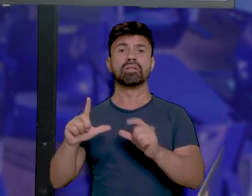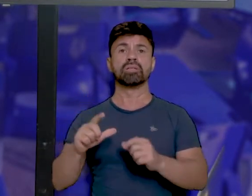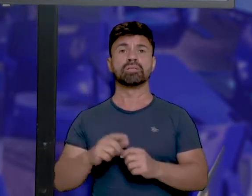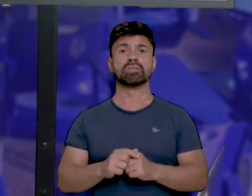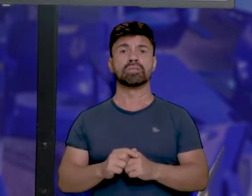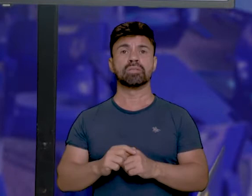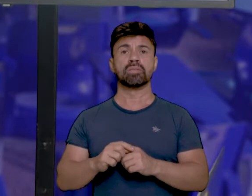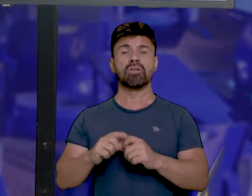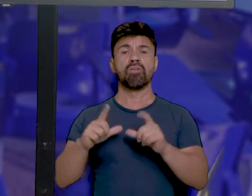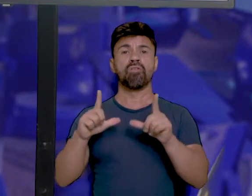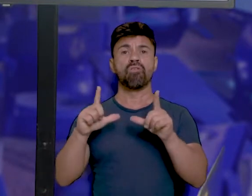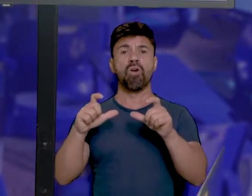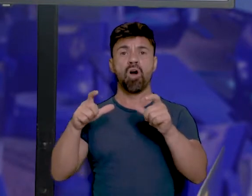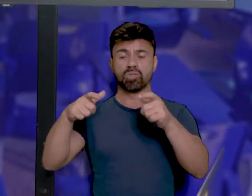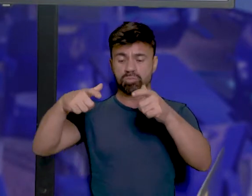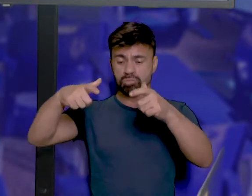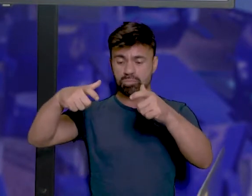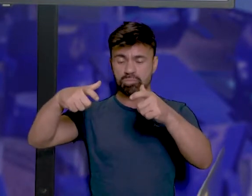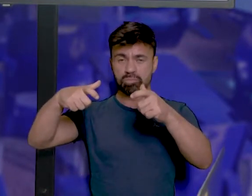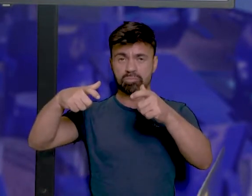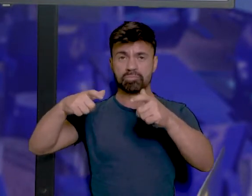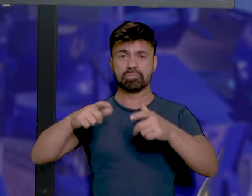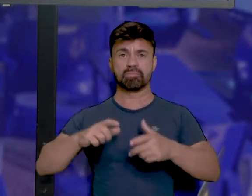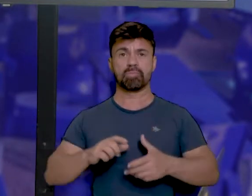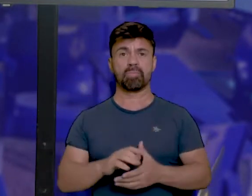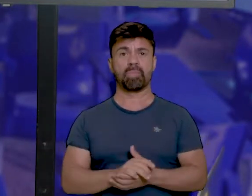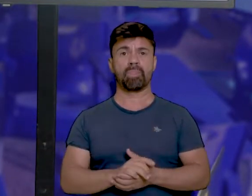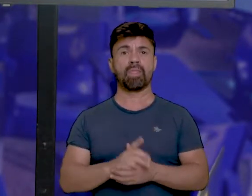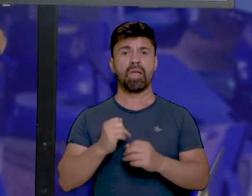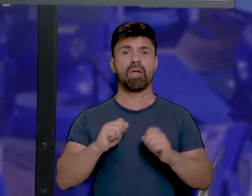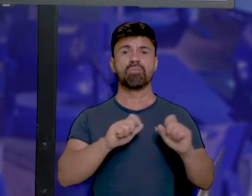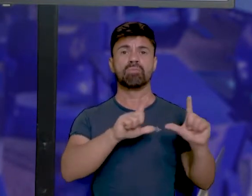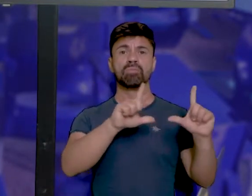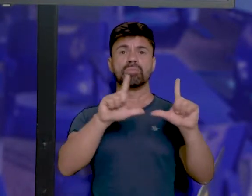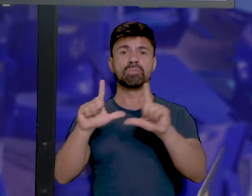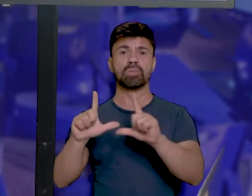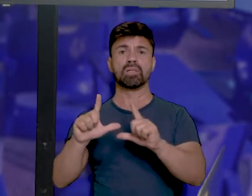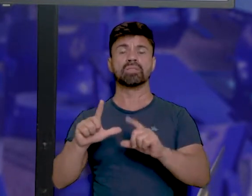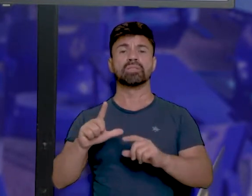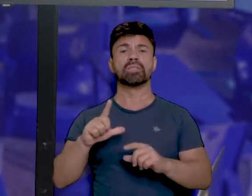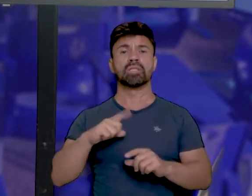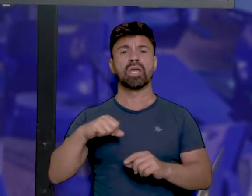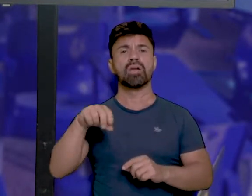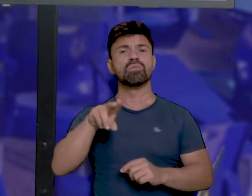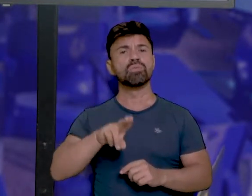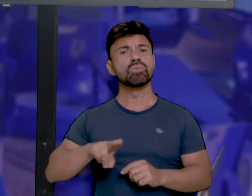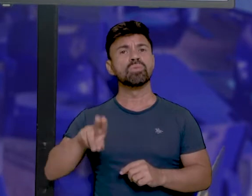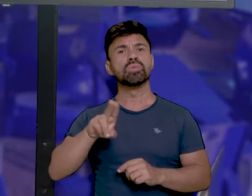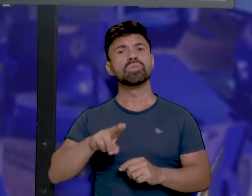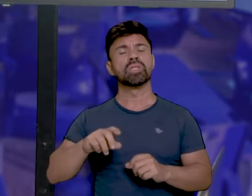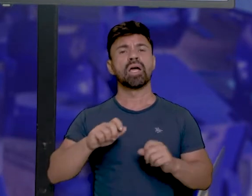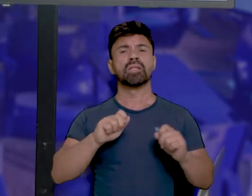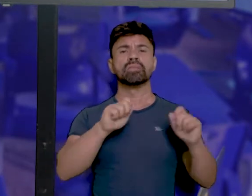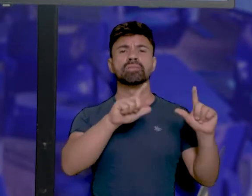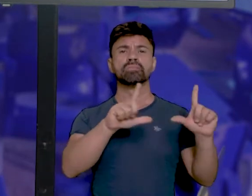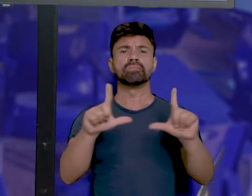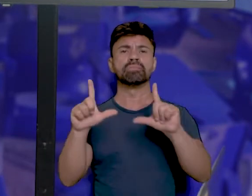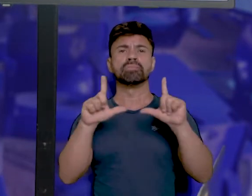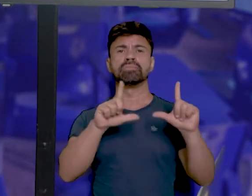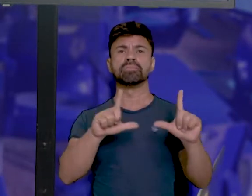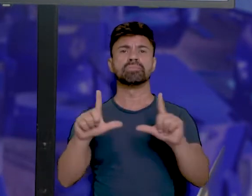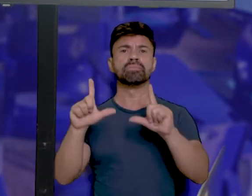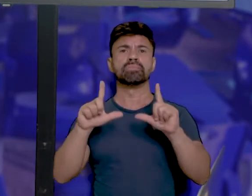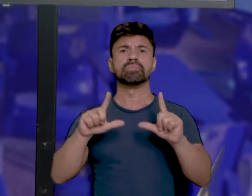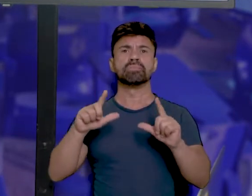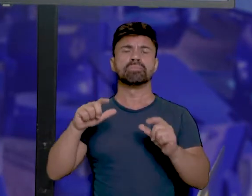tirada de fotografias de cima para baixo, é uma imagem azimutal que são utilizados mais em imagens para